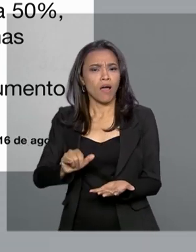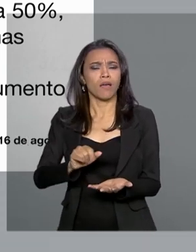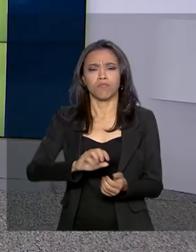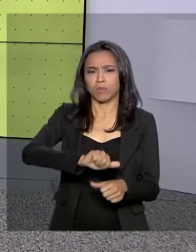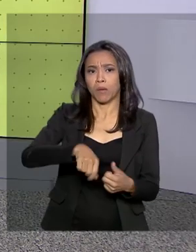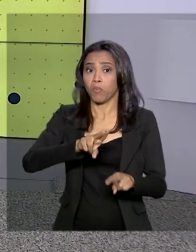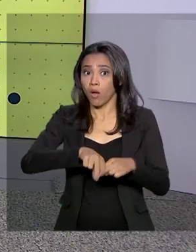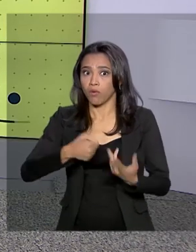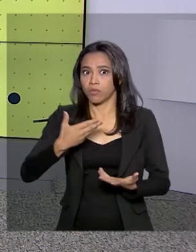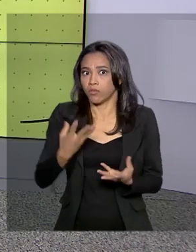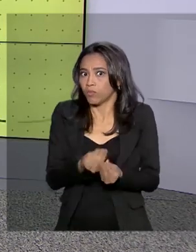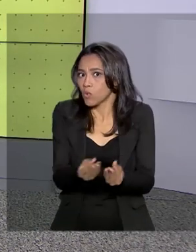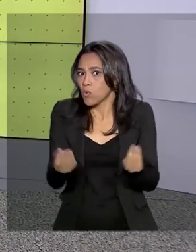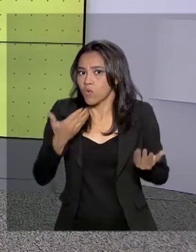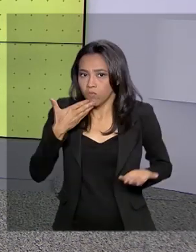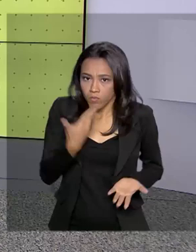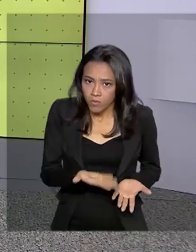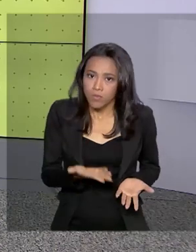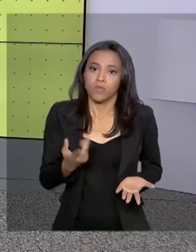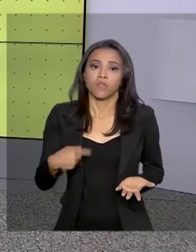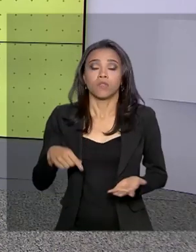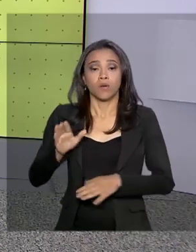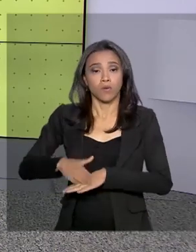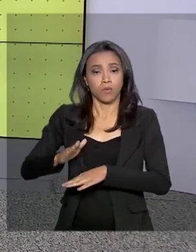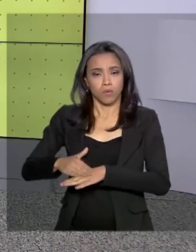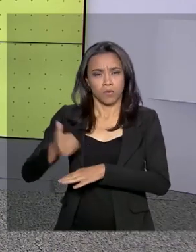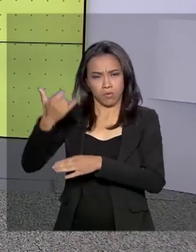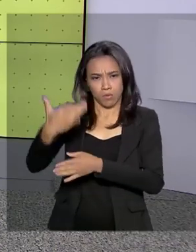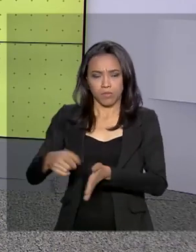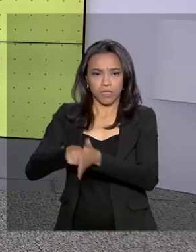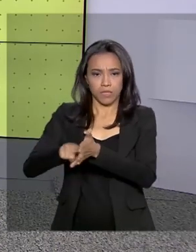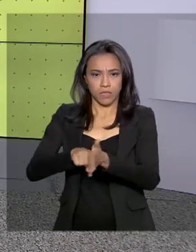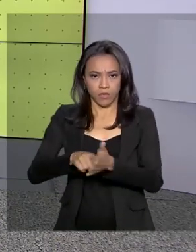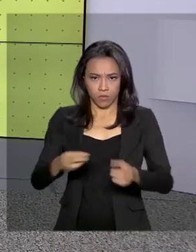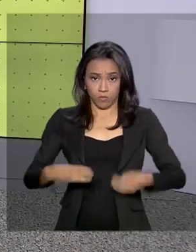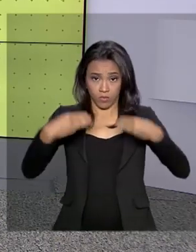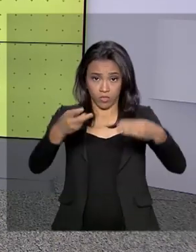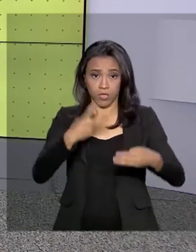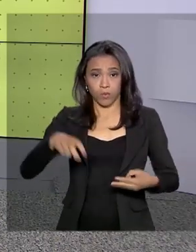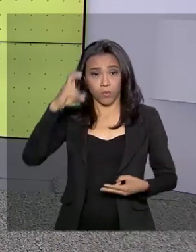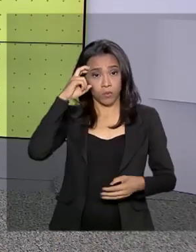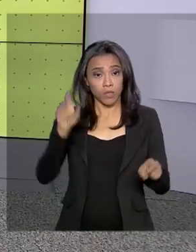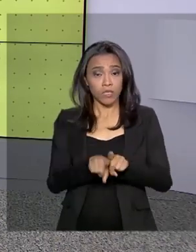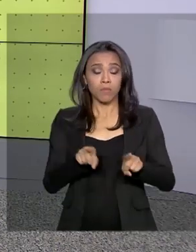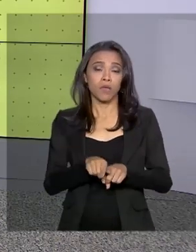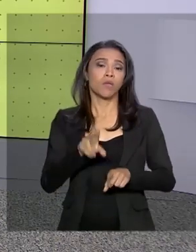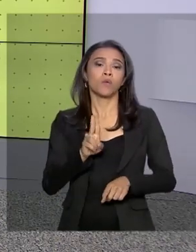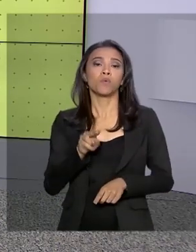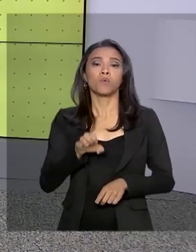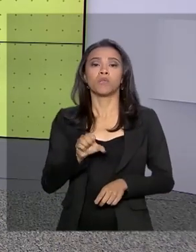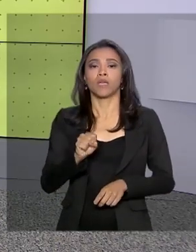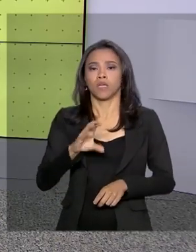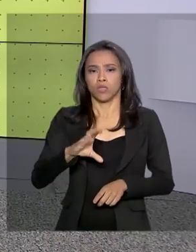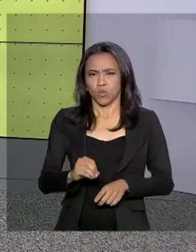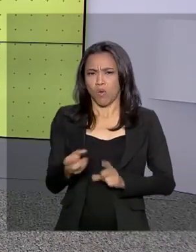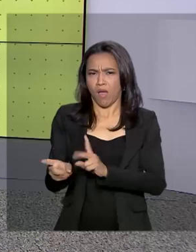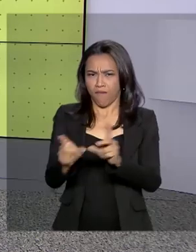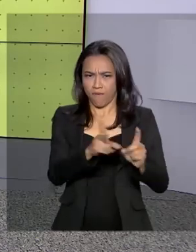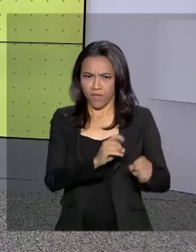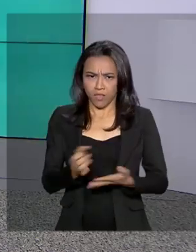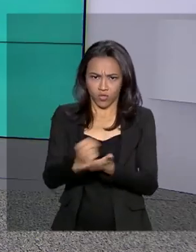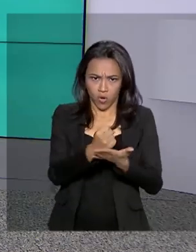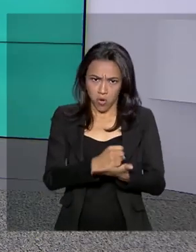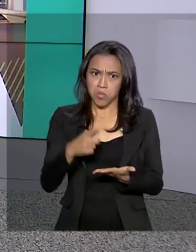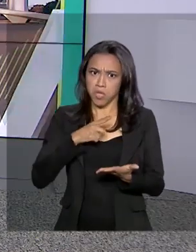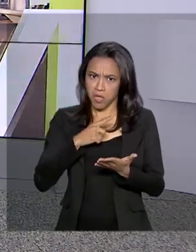demanda. De acordo com o levantamento do Ministério da Cultura e da Unesco, o mercado de jogos eletrônicos no Brasil apontou